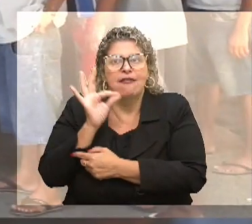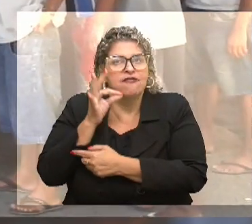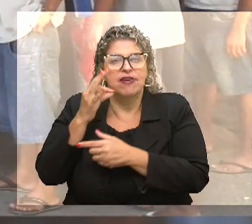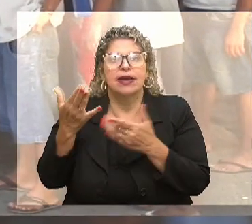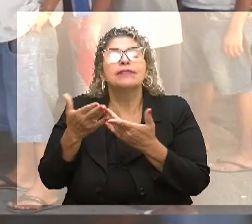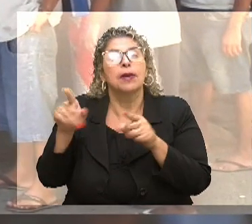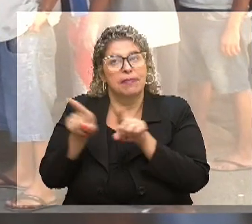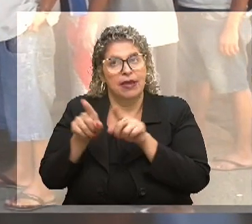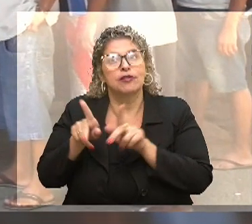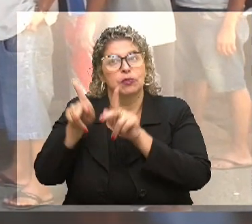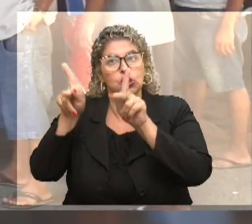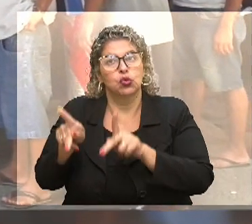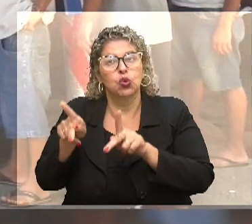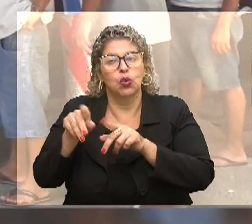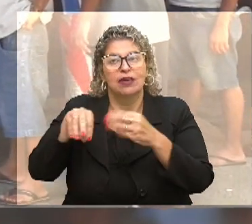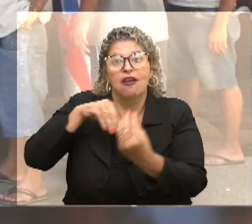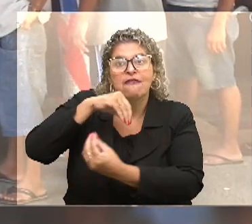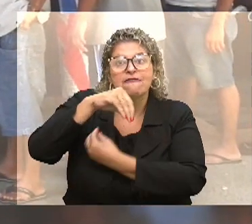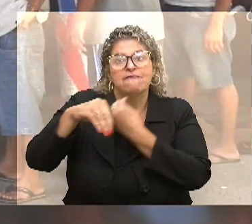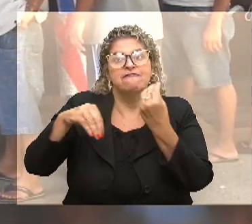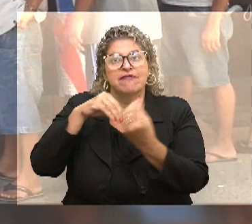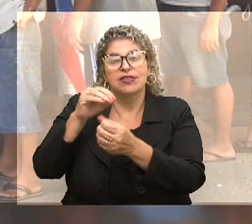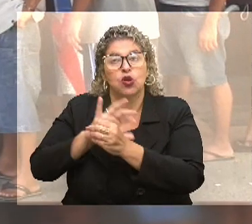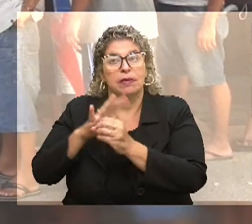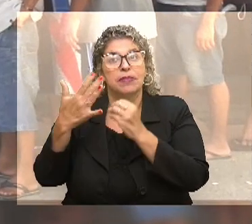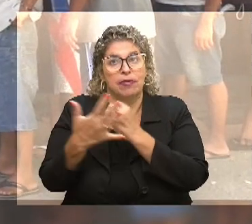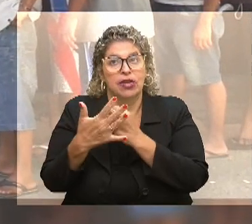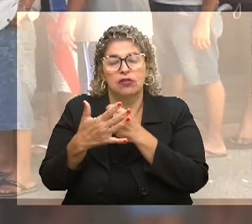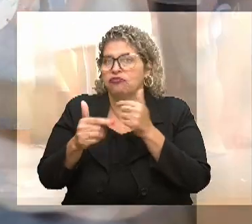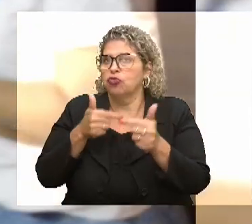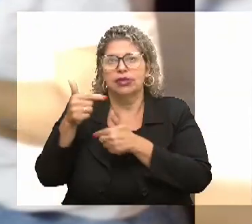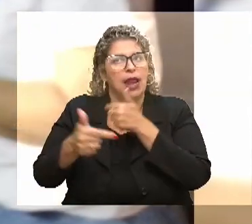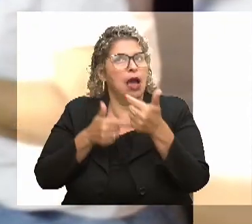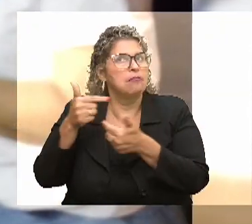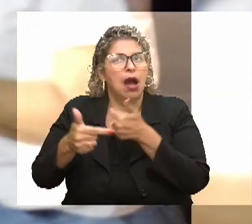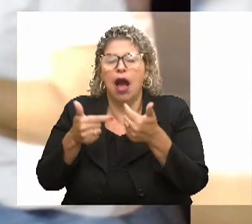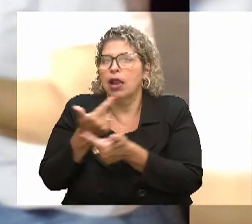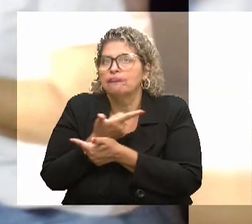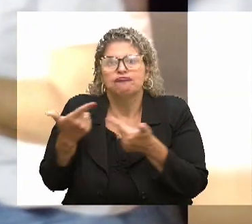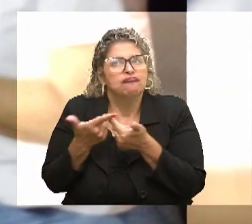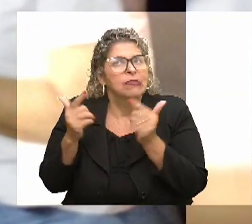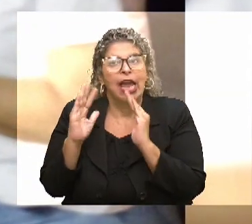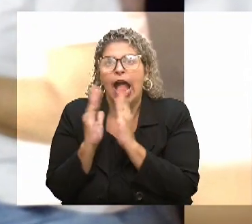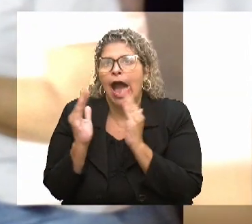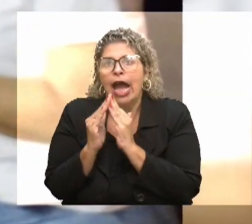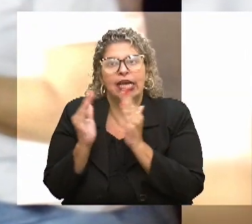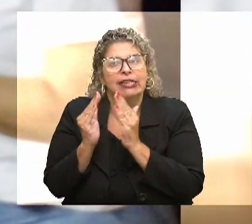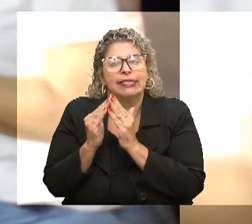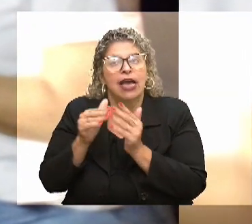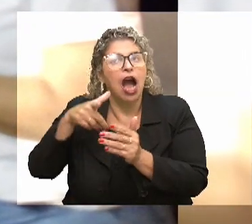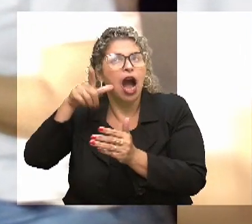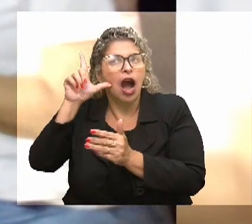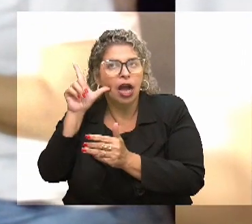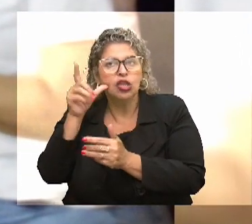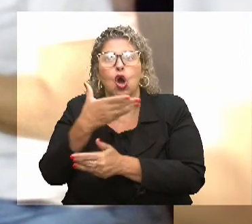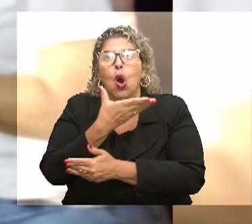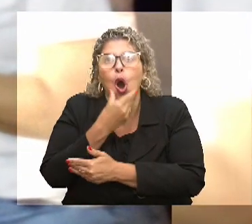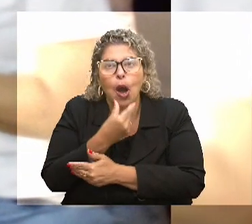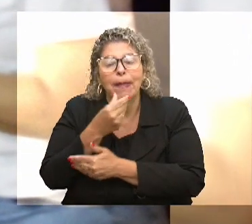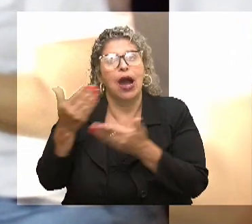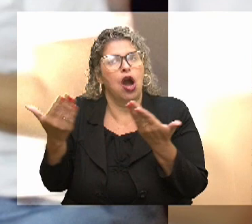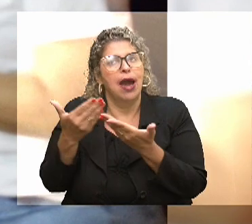agora, além de estar envolvido com a pandemia, ainda ficou sem trabalho e muitos sem casa. Antes a gente atendia homens, agora é